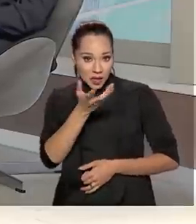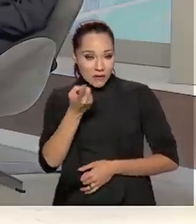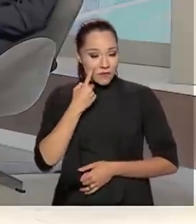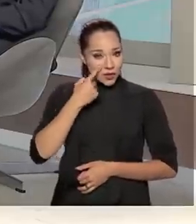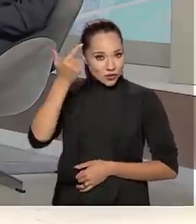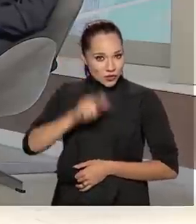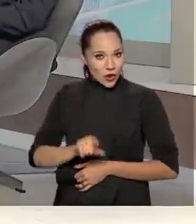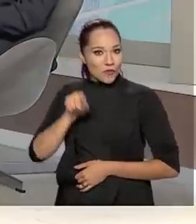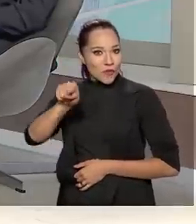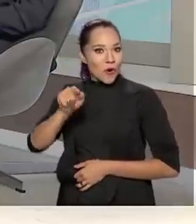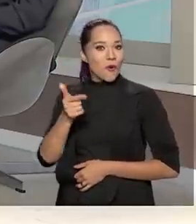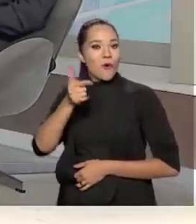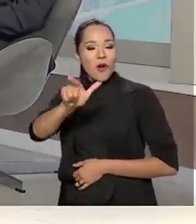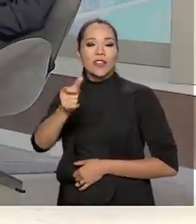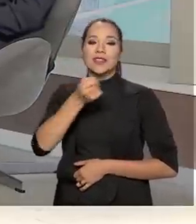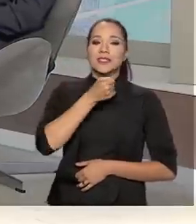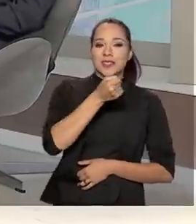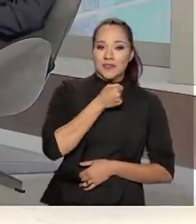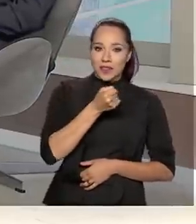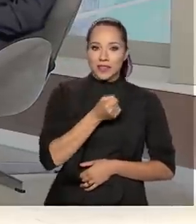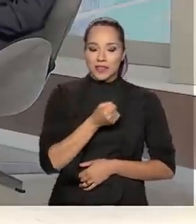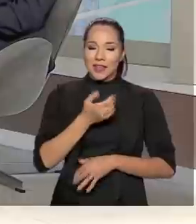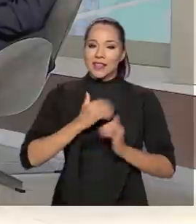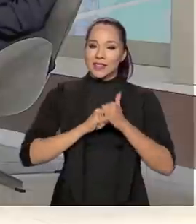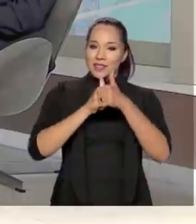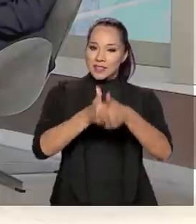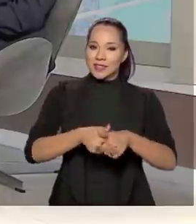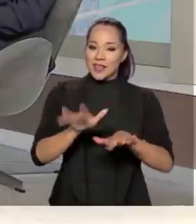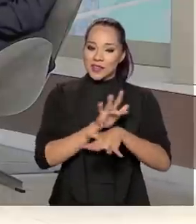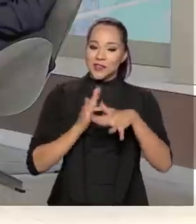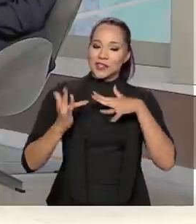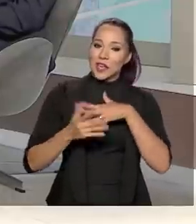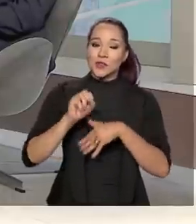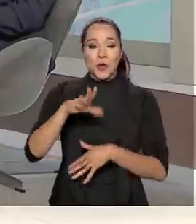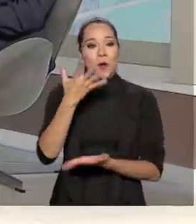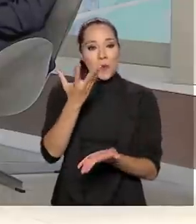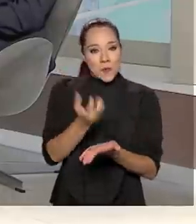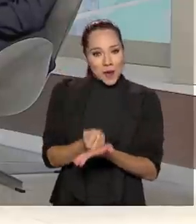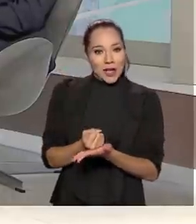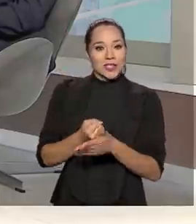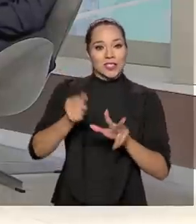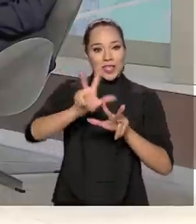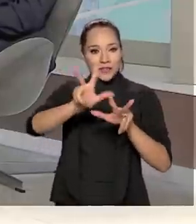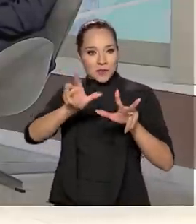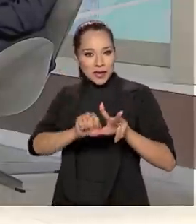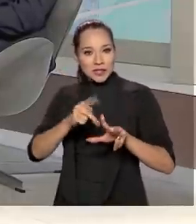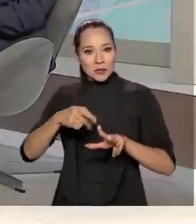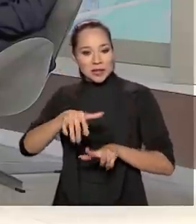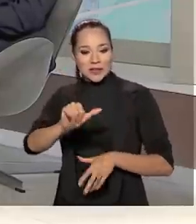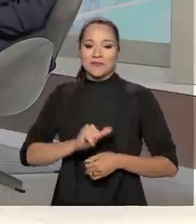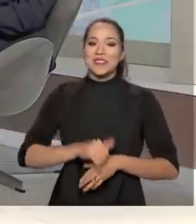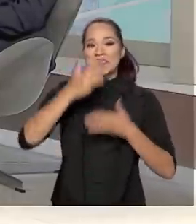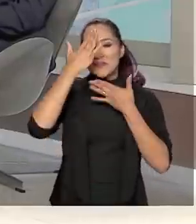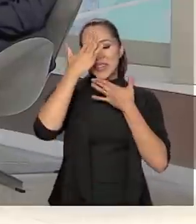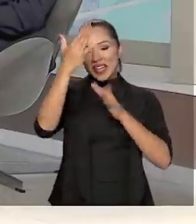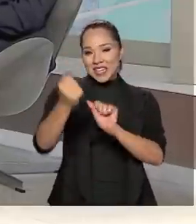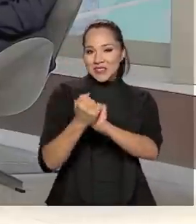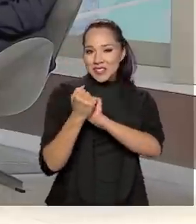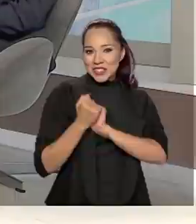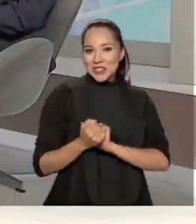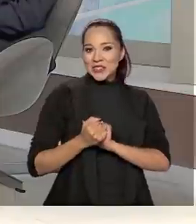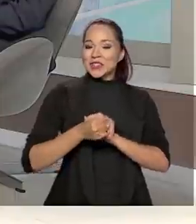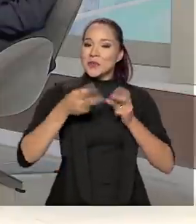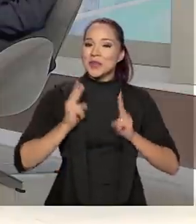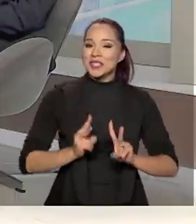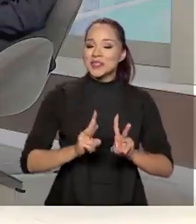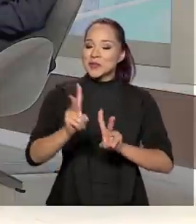rever esta ou outras entrevistas, siga as nossas redes sociais ou baixe o TV Brasil Play. Obrigado pela companhia e o